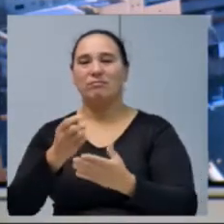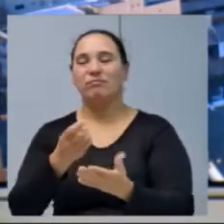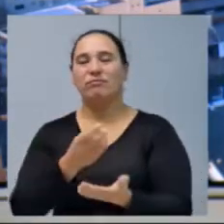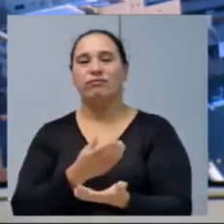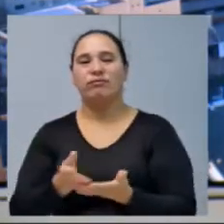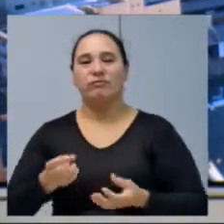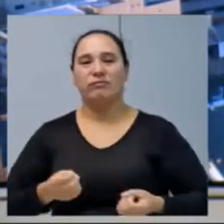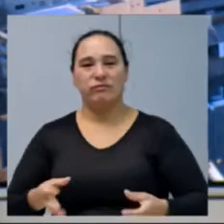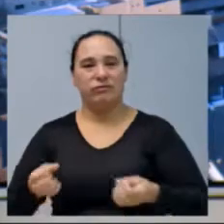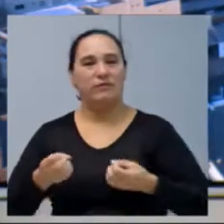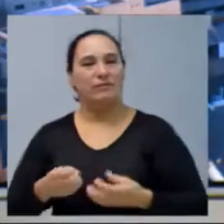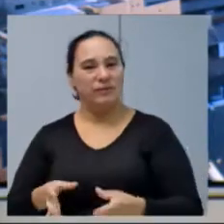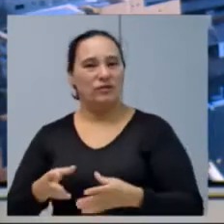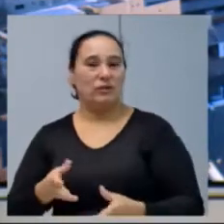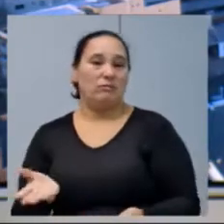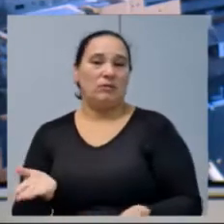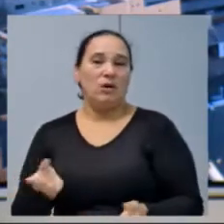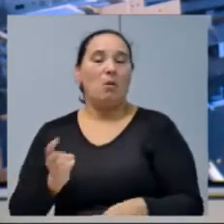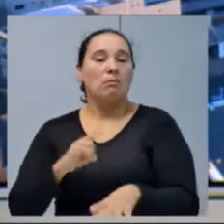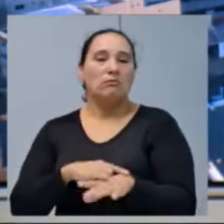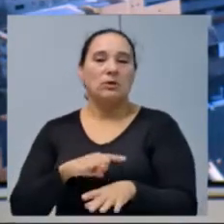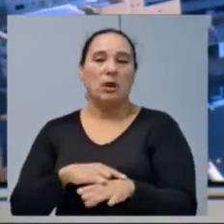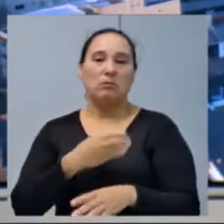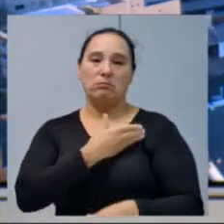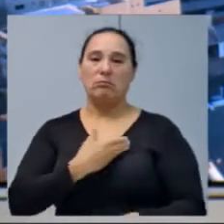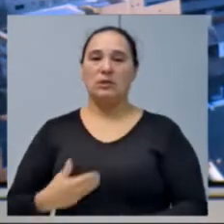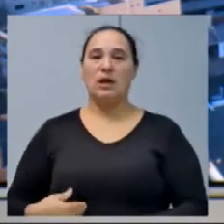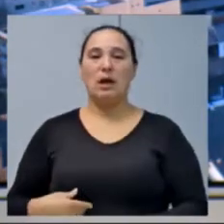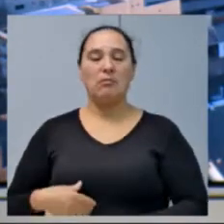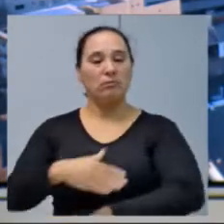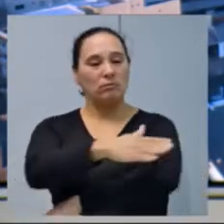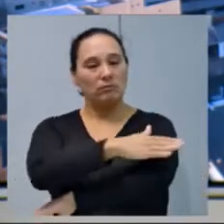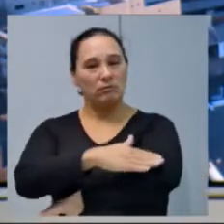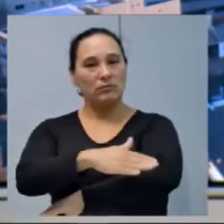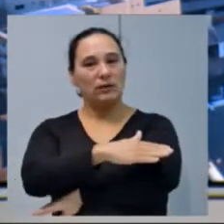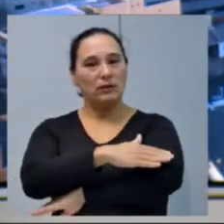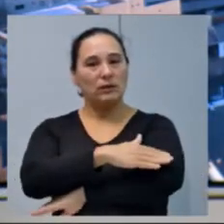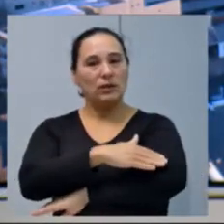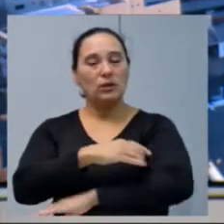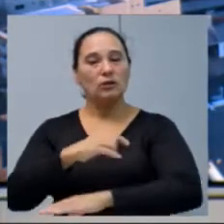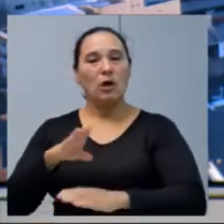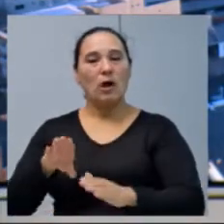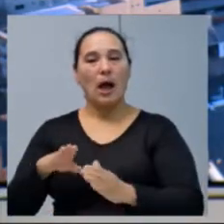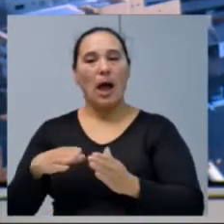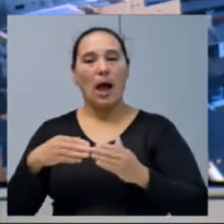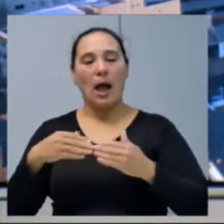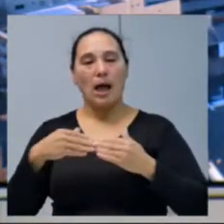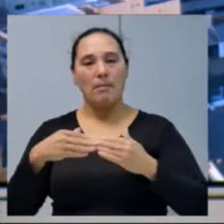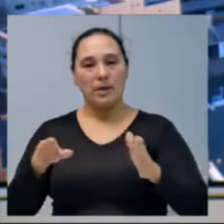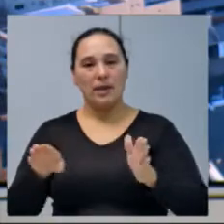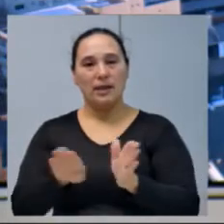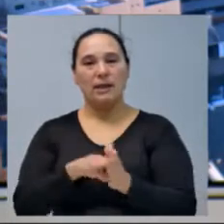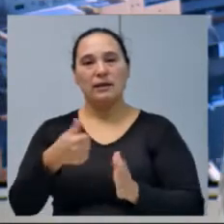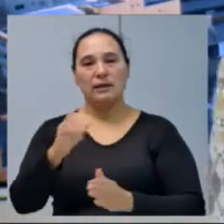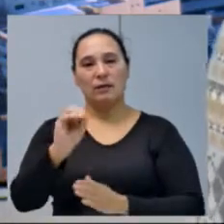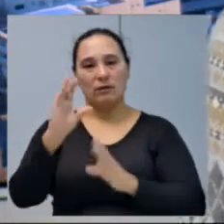dinheiro. Então, o banheiro aí público da pracinha vai ficar até às 10 horas da noite aberto.